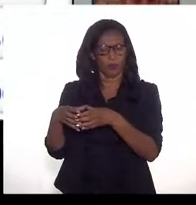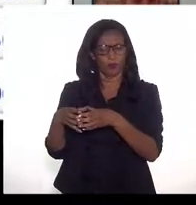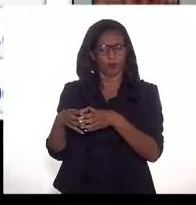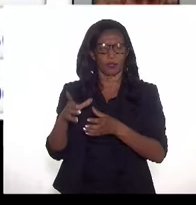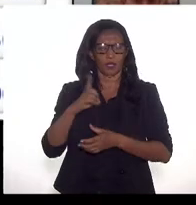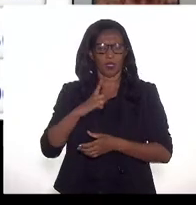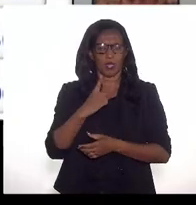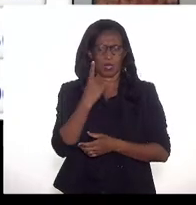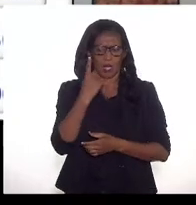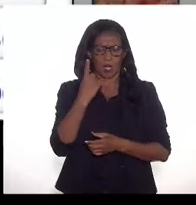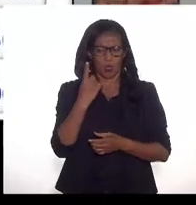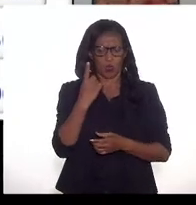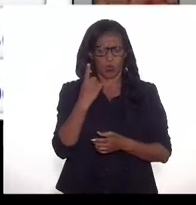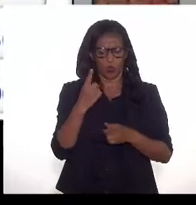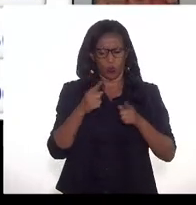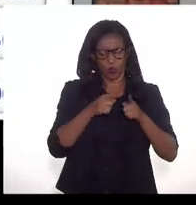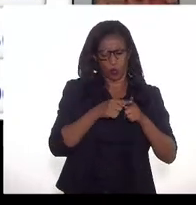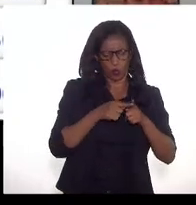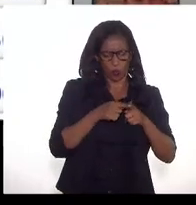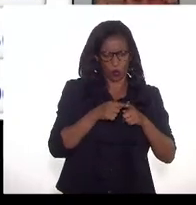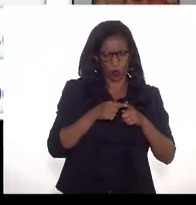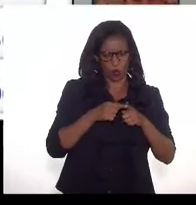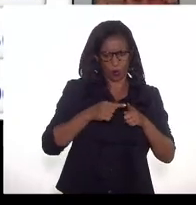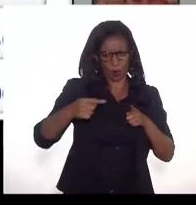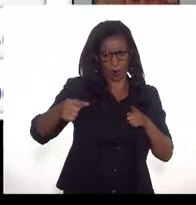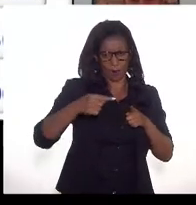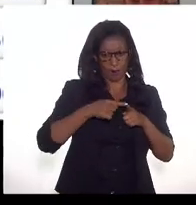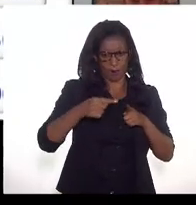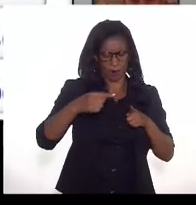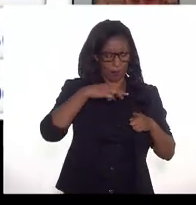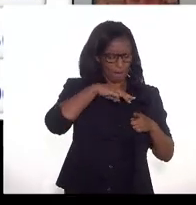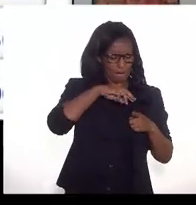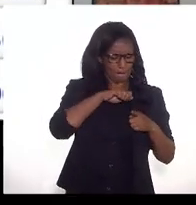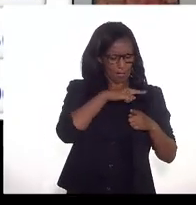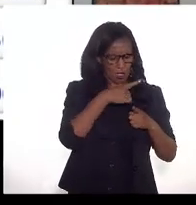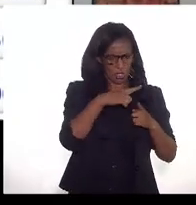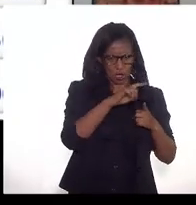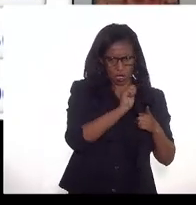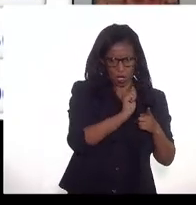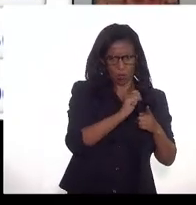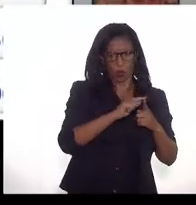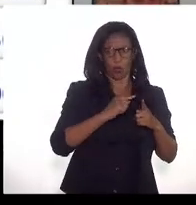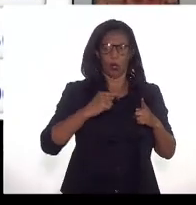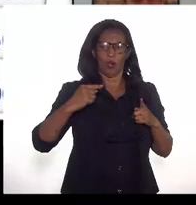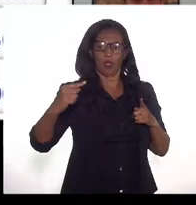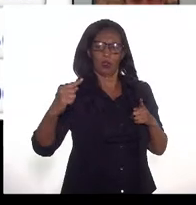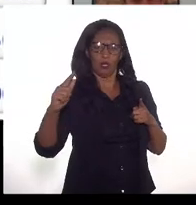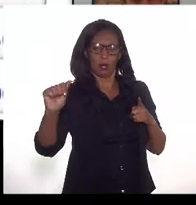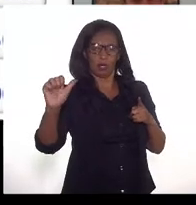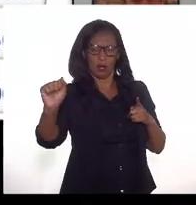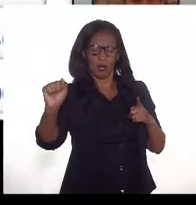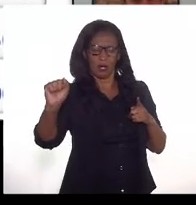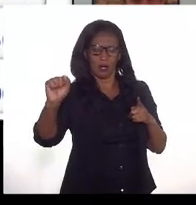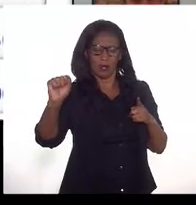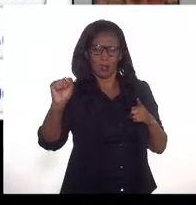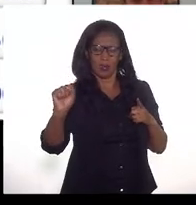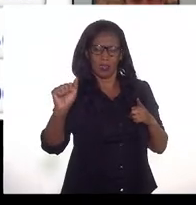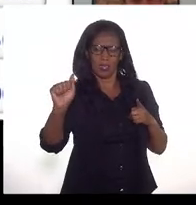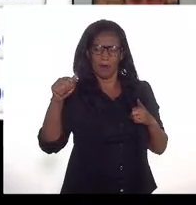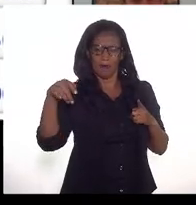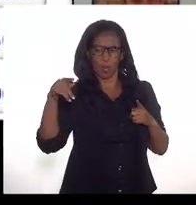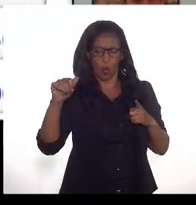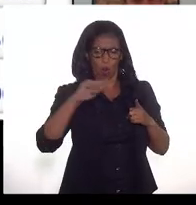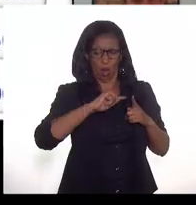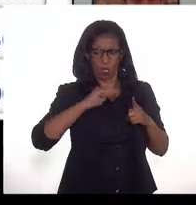esse trecho de Tupi até Mexilhão e expor o gás, como eu falei, de Tupi e Sapioá. E temos